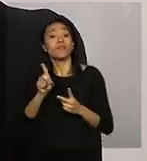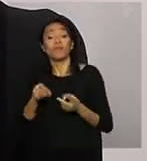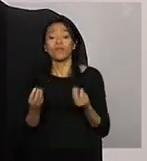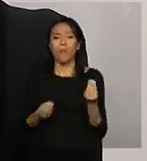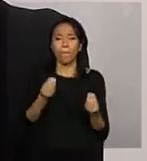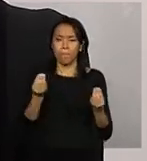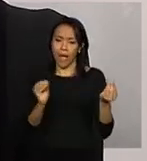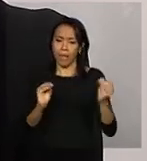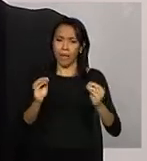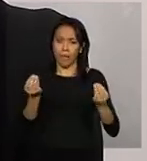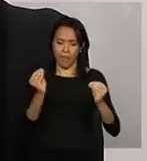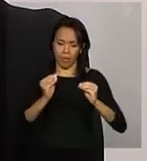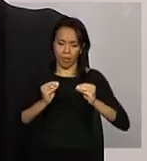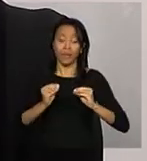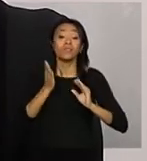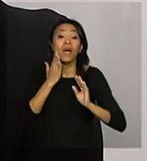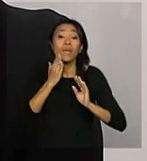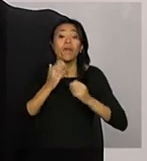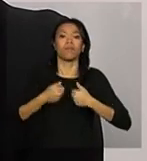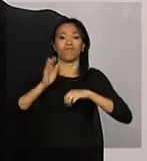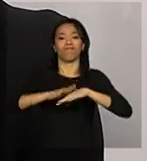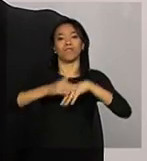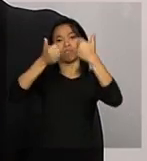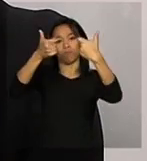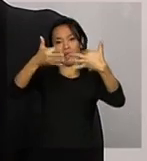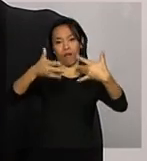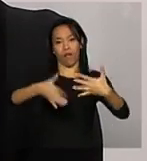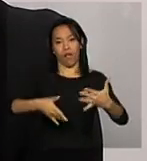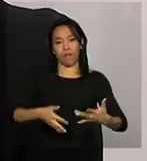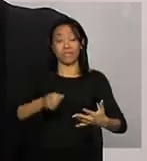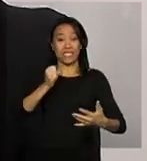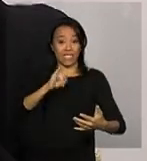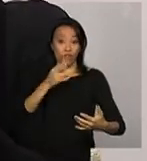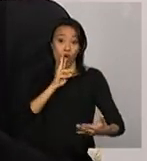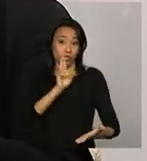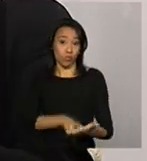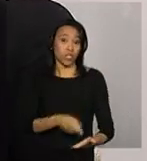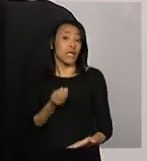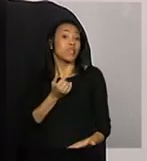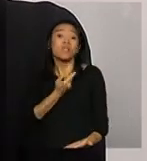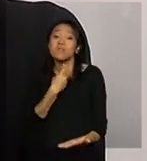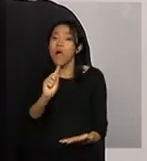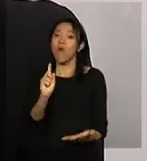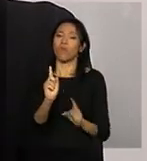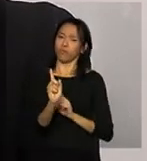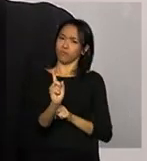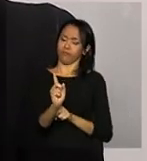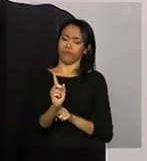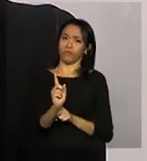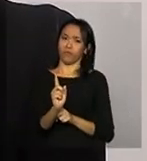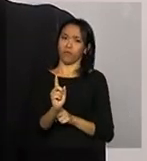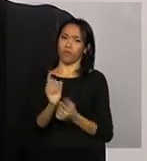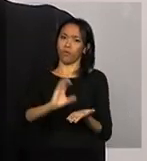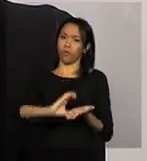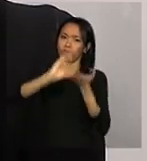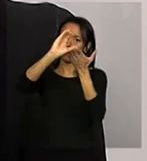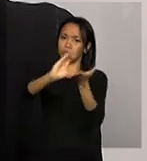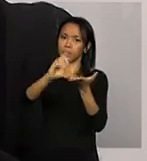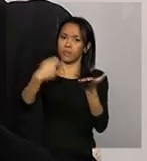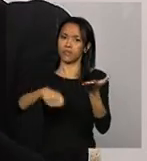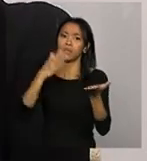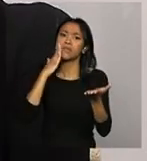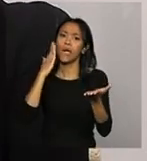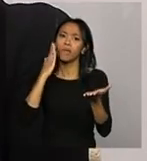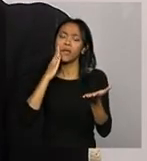demonstrativo, se forem respondidas não, Lúcia, o Conselho precisa fazer todo um arrasoado. Por quê?